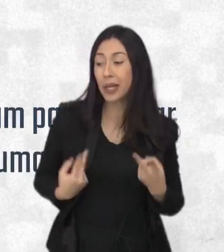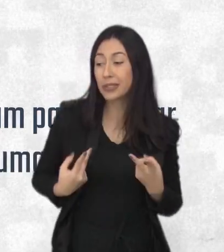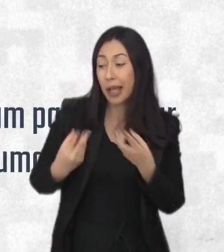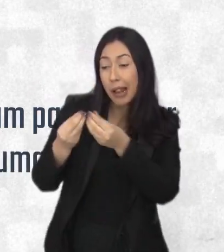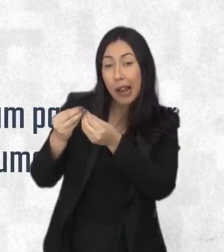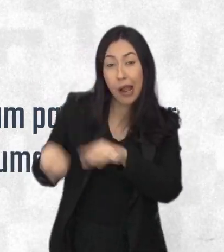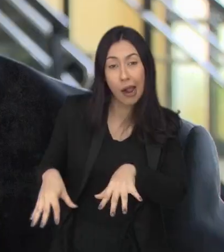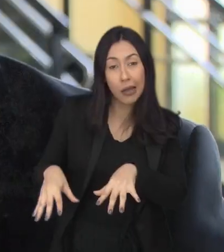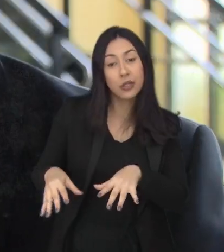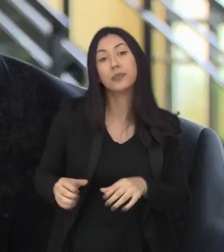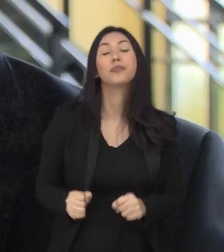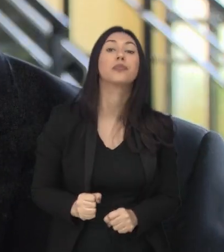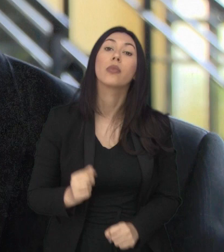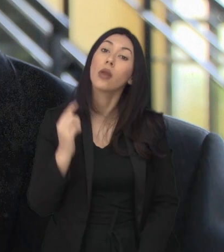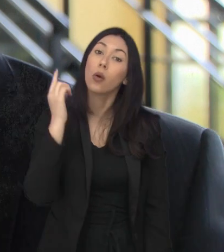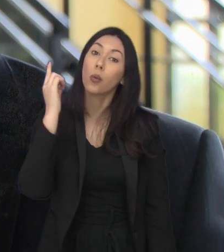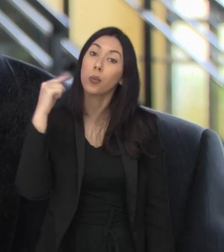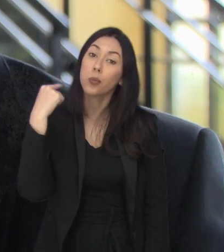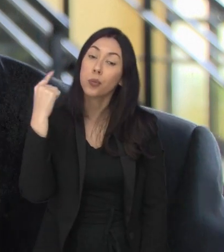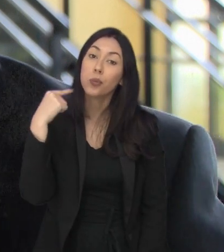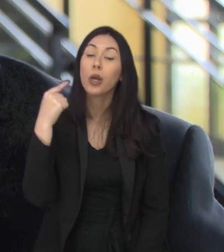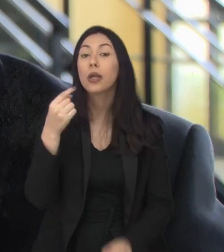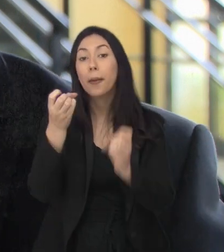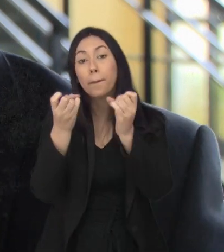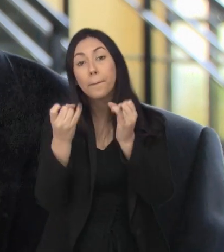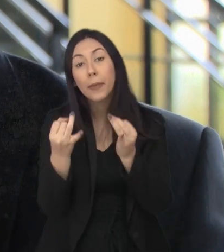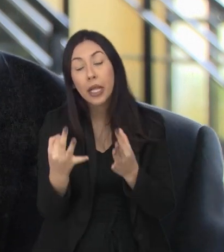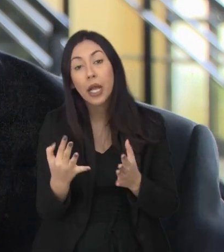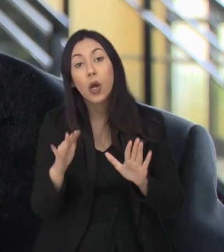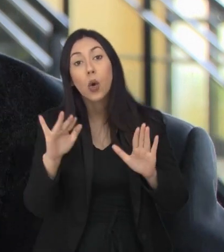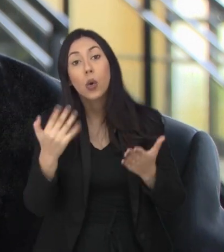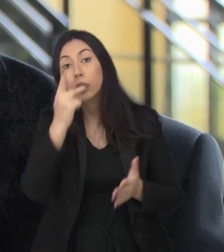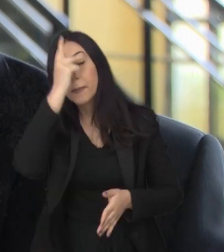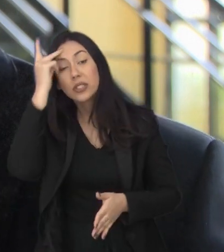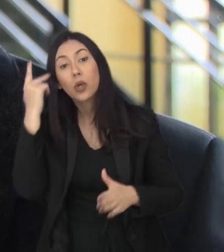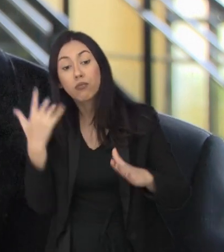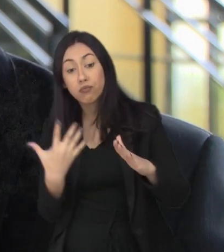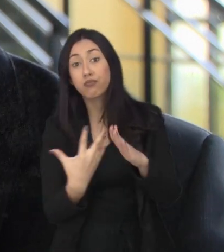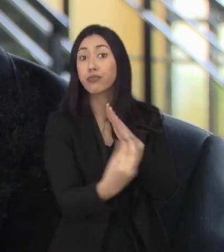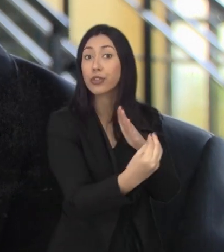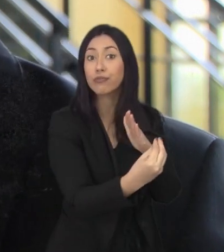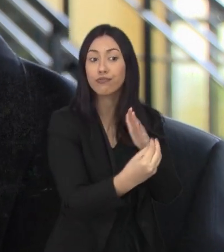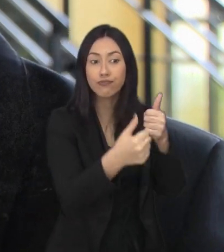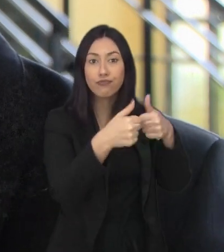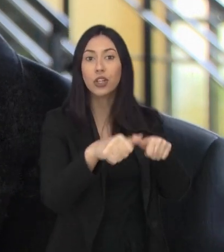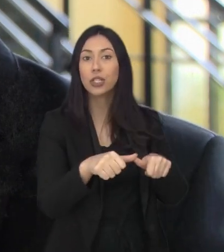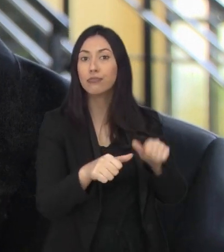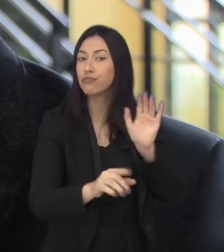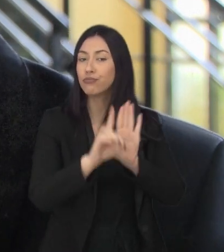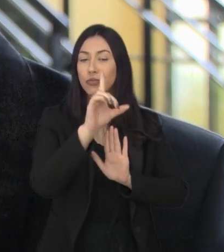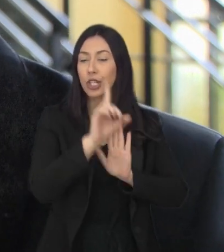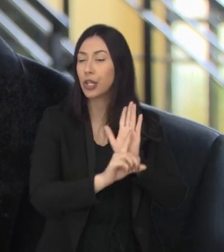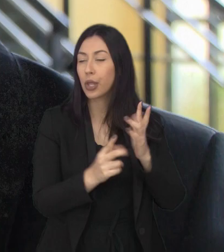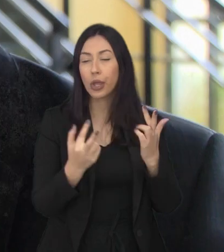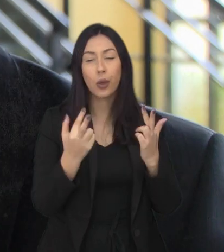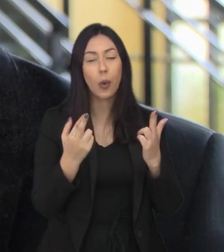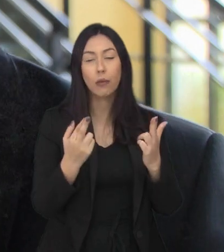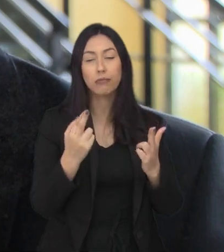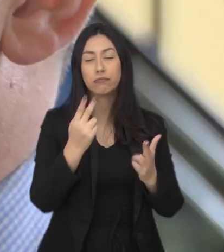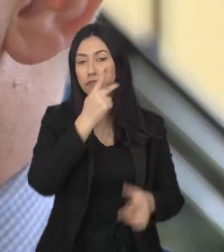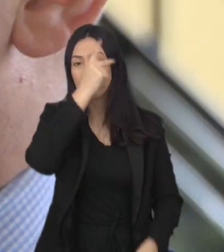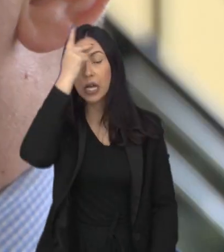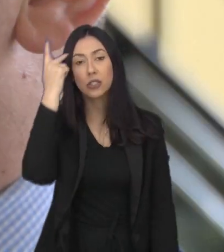de direitos humanos. Esse advogado explica que, a partir do reconhecimento como refugiado, as pessoas podem usufruir dos mesmos